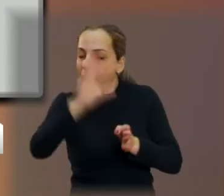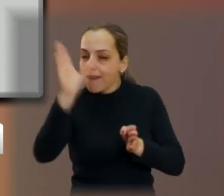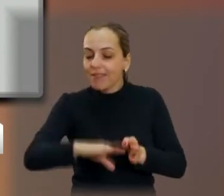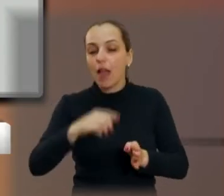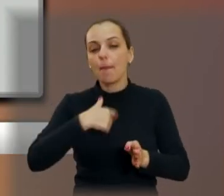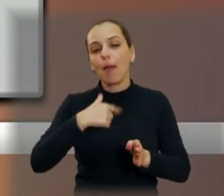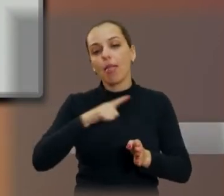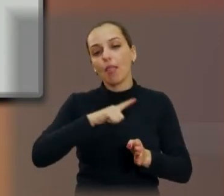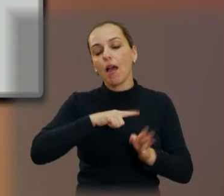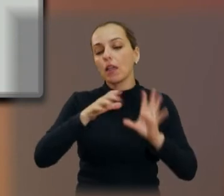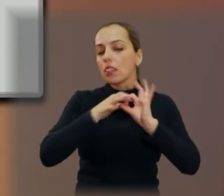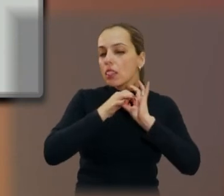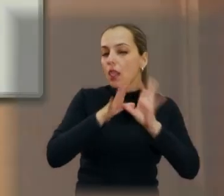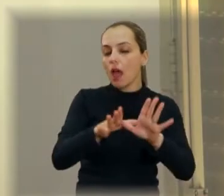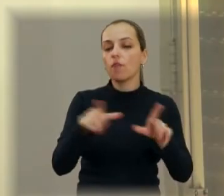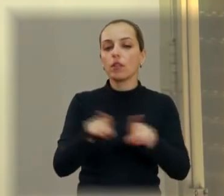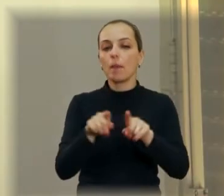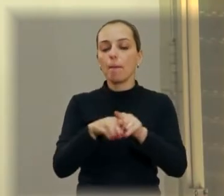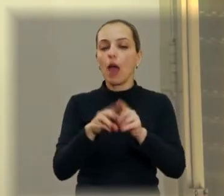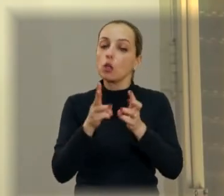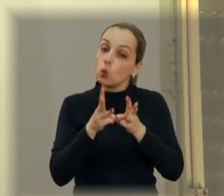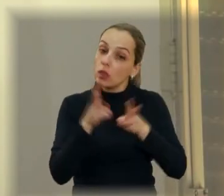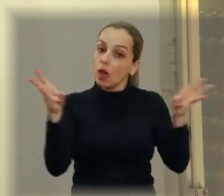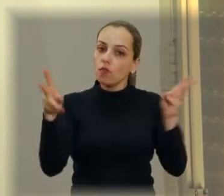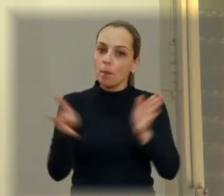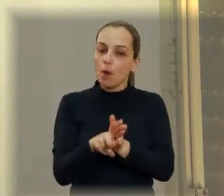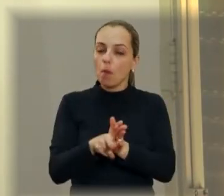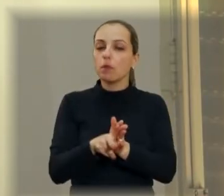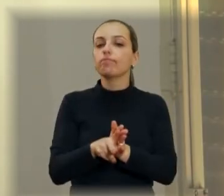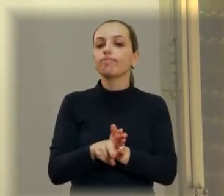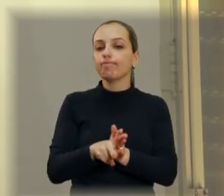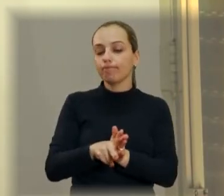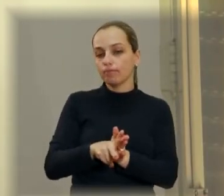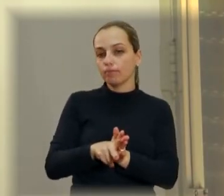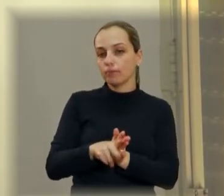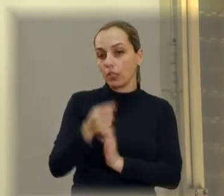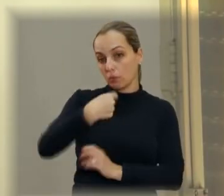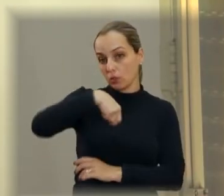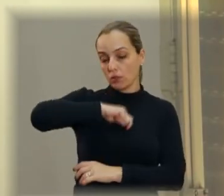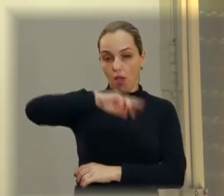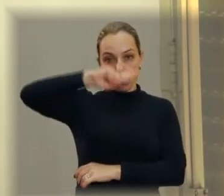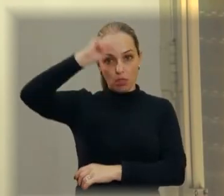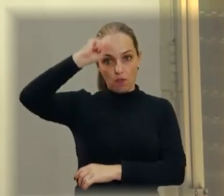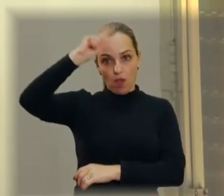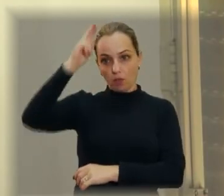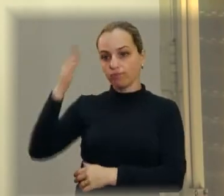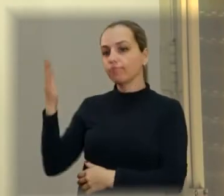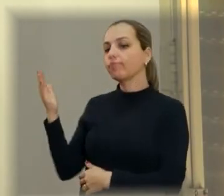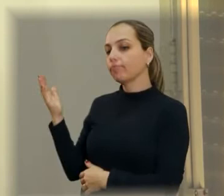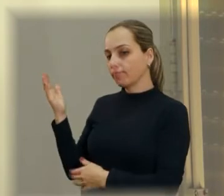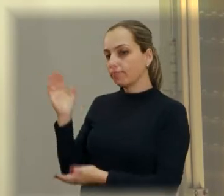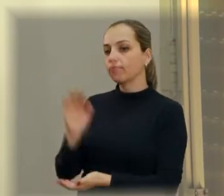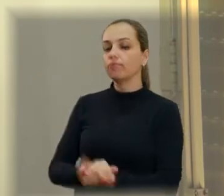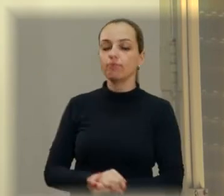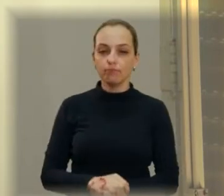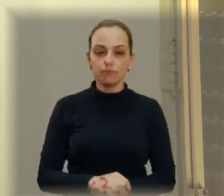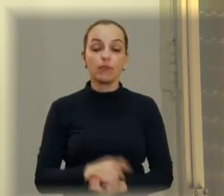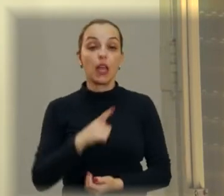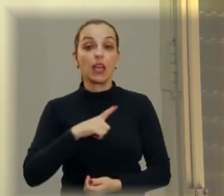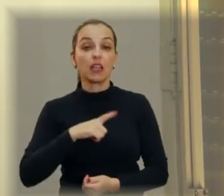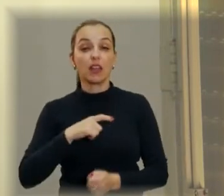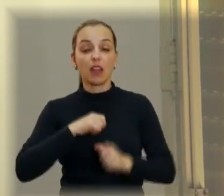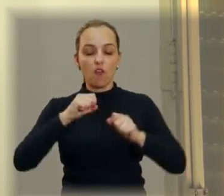E o nosso site recém-lançado, rafaeldeangeli.com. Convido você a acessar. A gente já tinha uma página que ficou durante